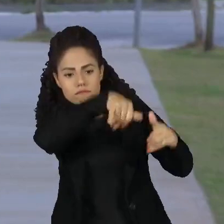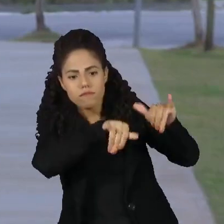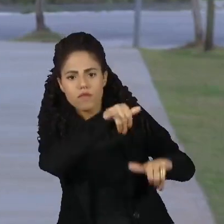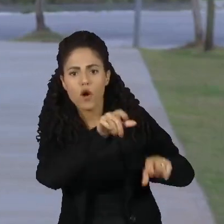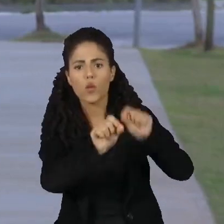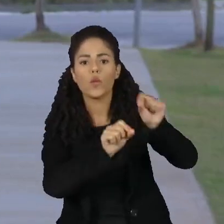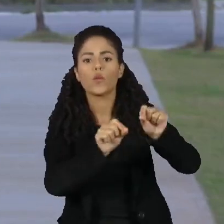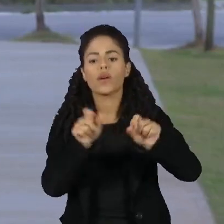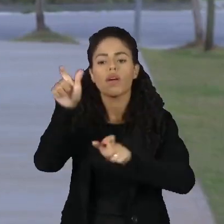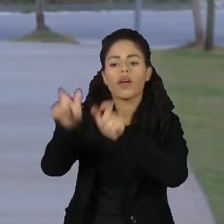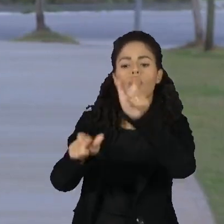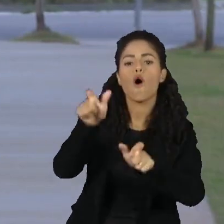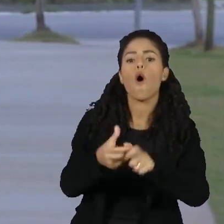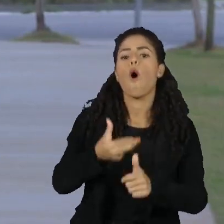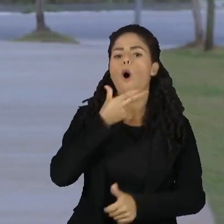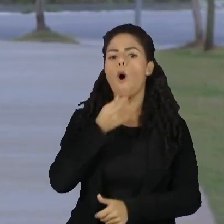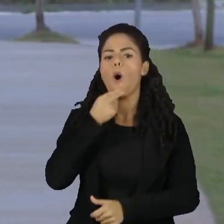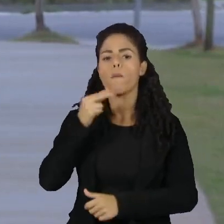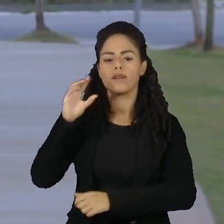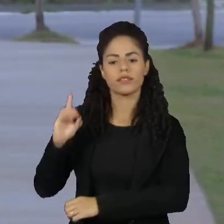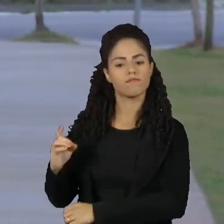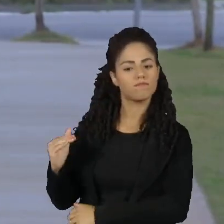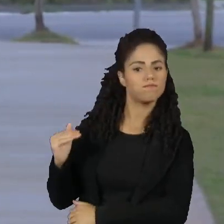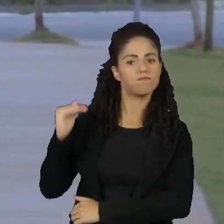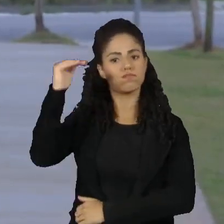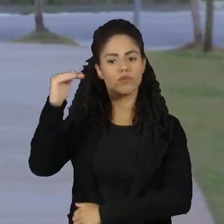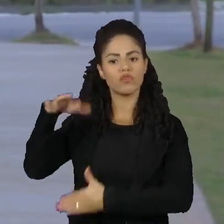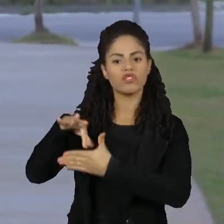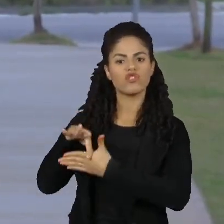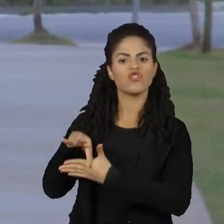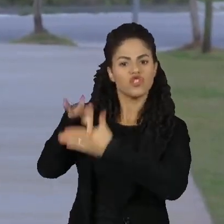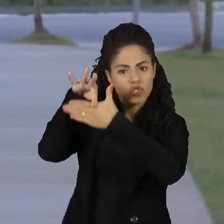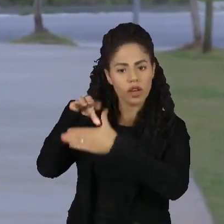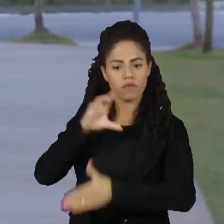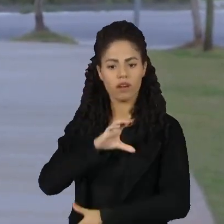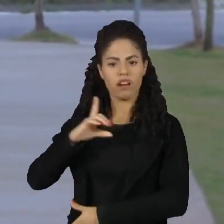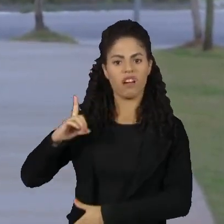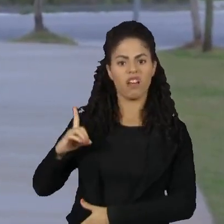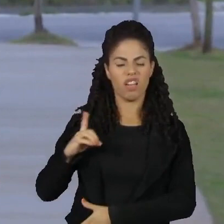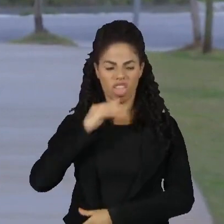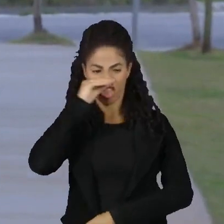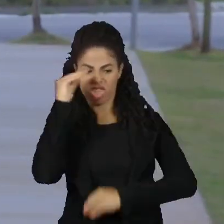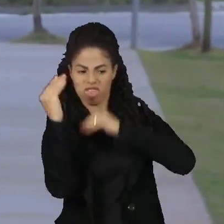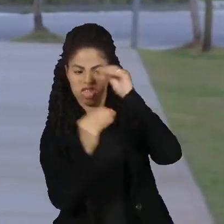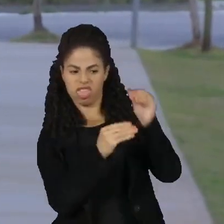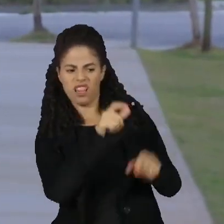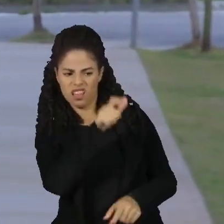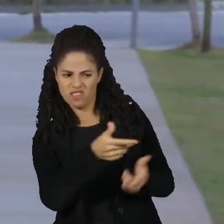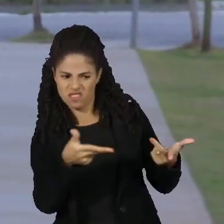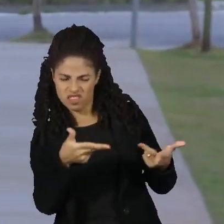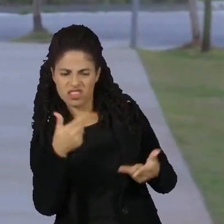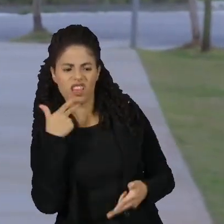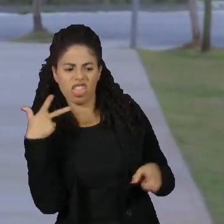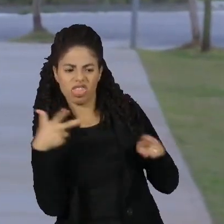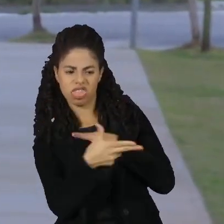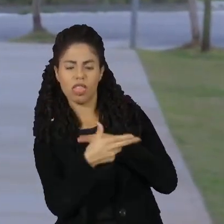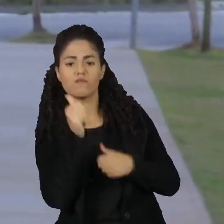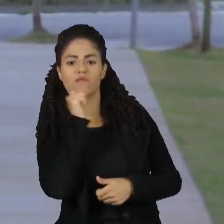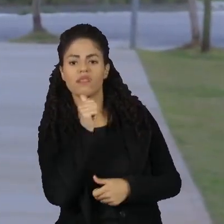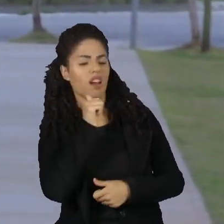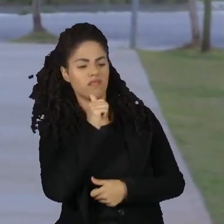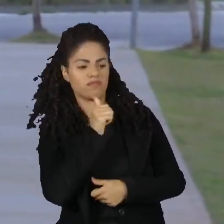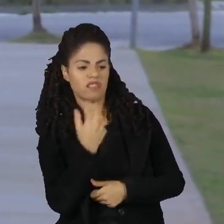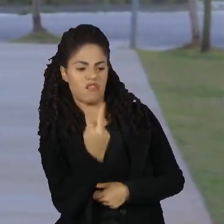Homens, em cargos de chefia ou coordenação, desqualificam ou boicotam o trabalho das mulheres.